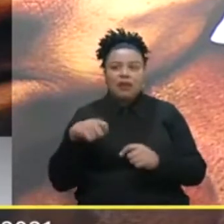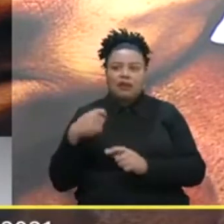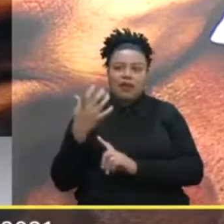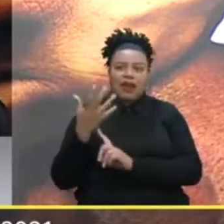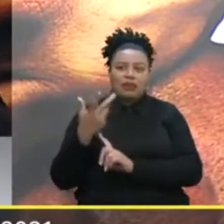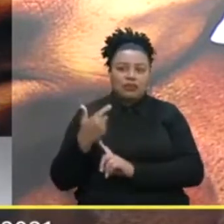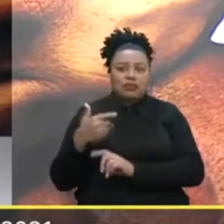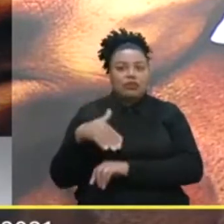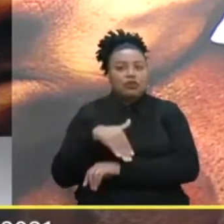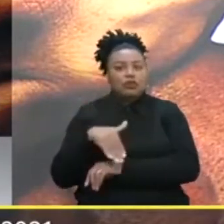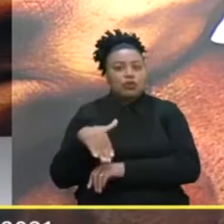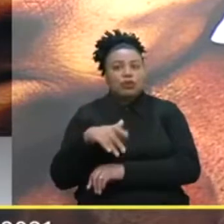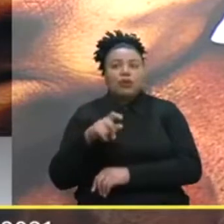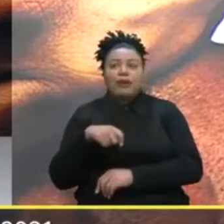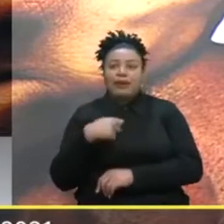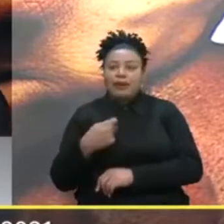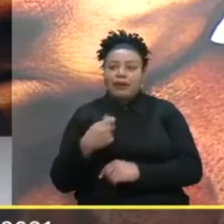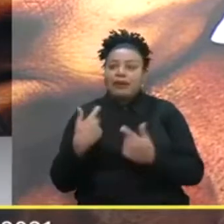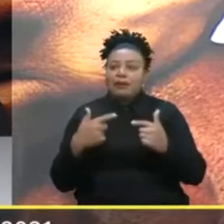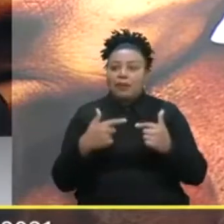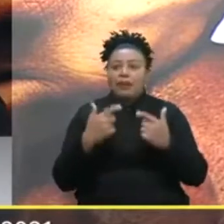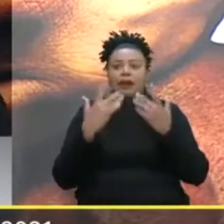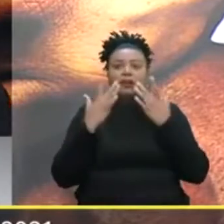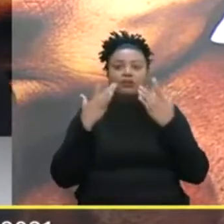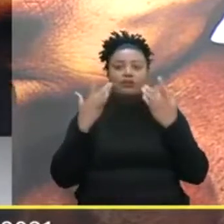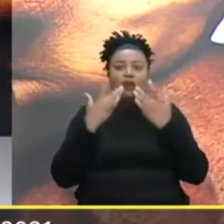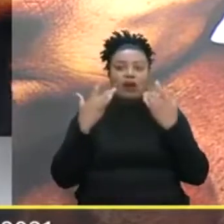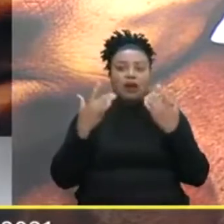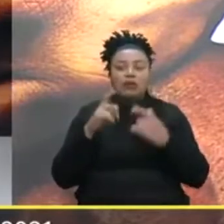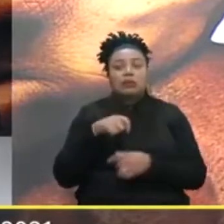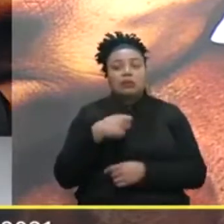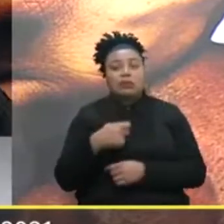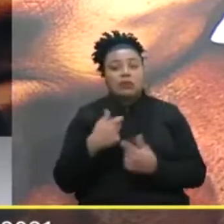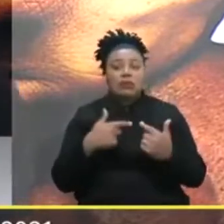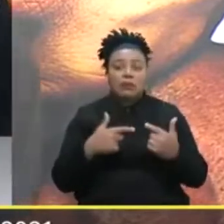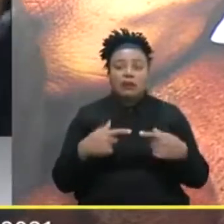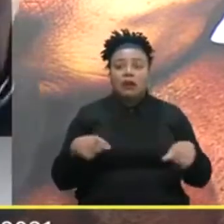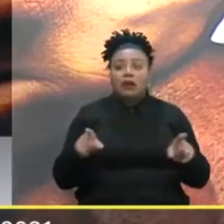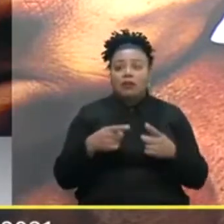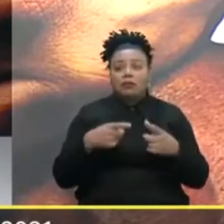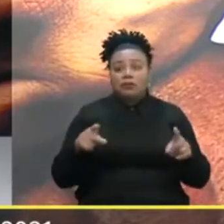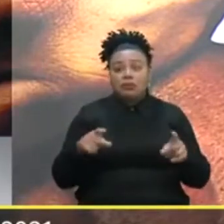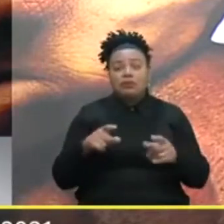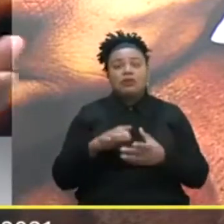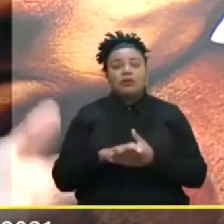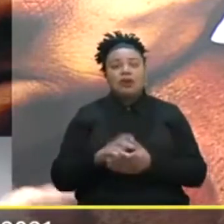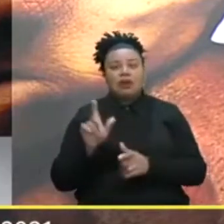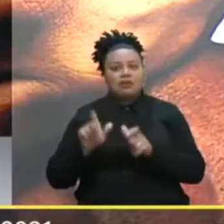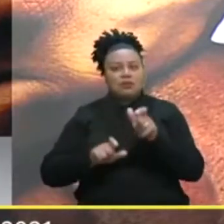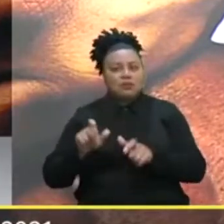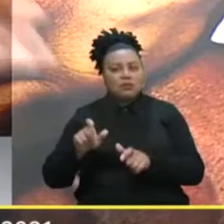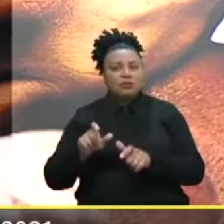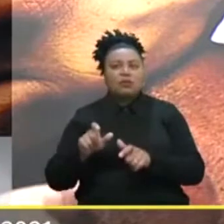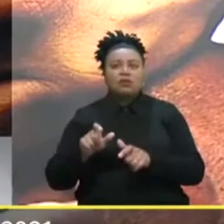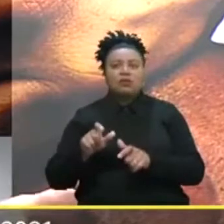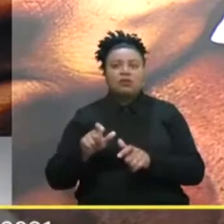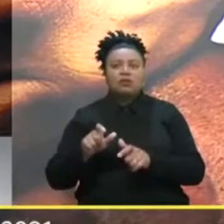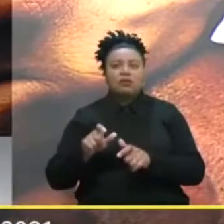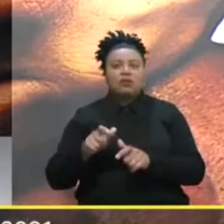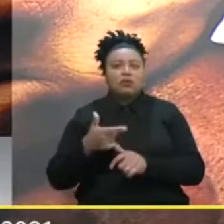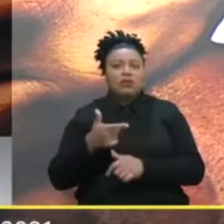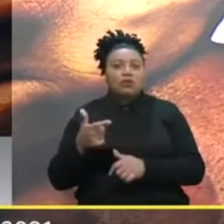artista De rua Quem trabalha No teatro Quem trabalha Com a música Essas pessoas Ficaram